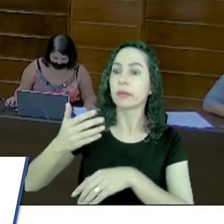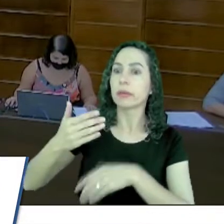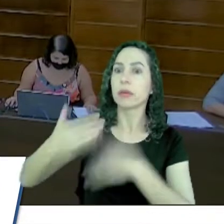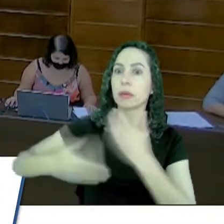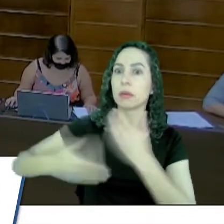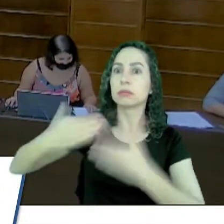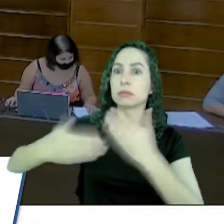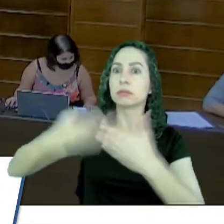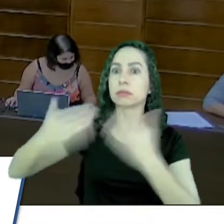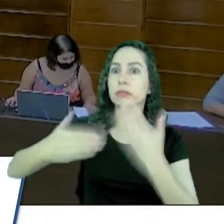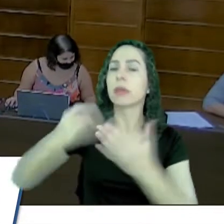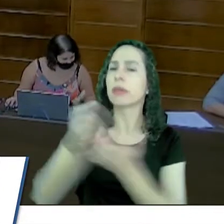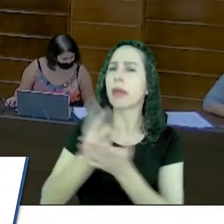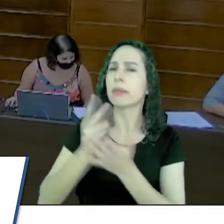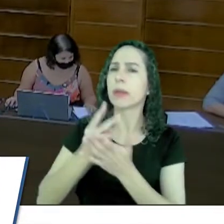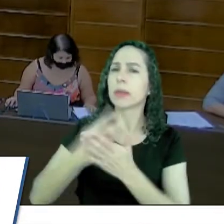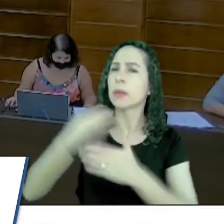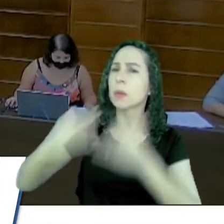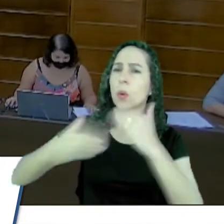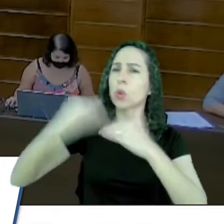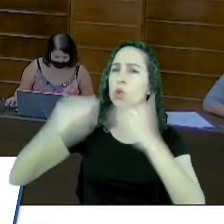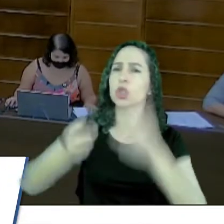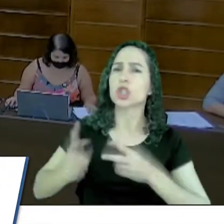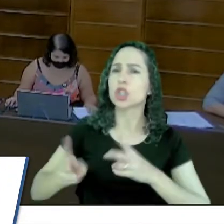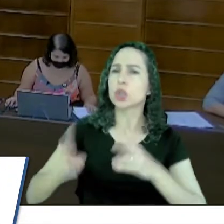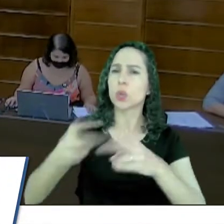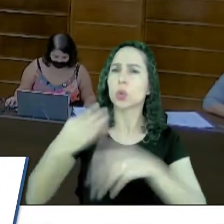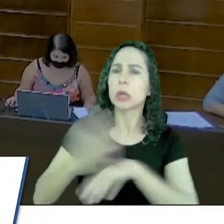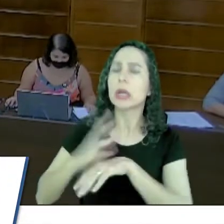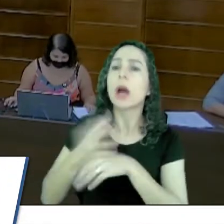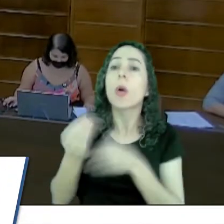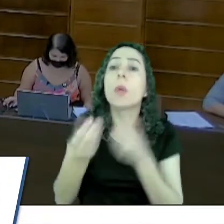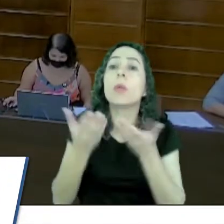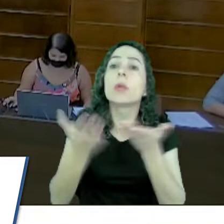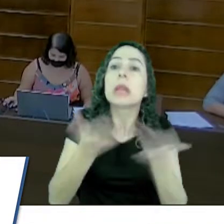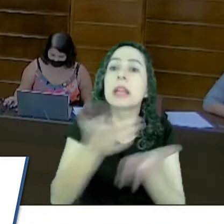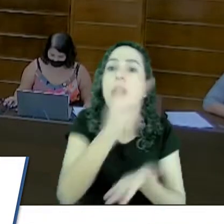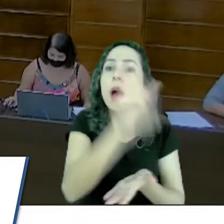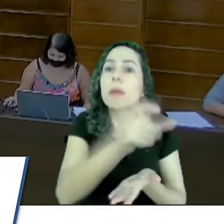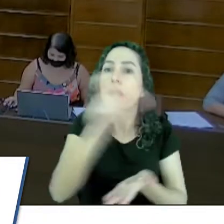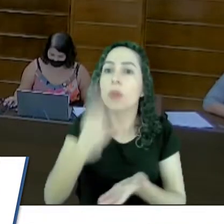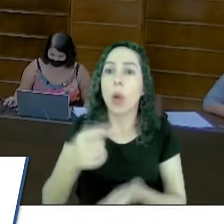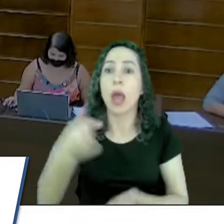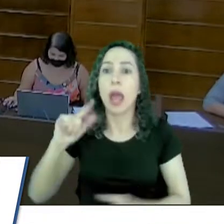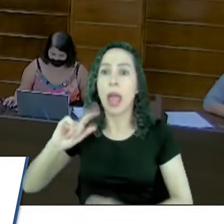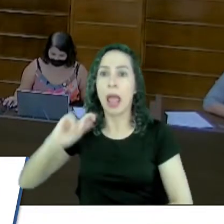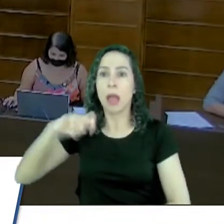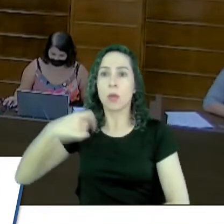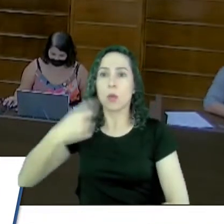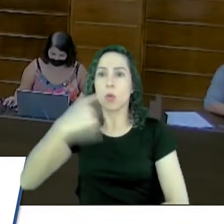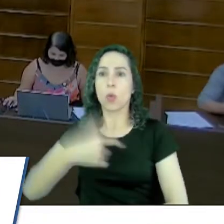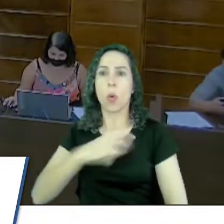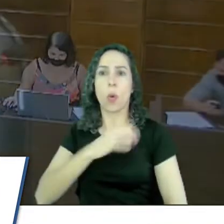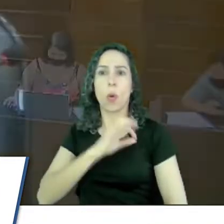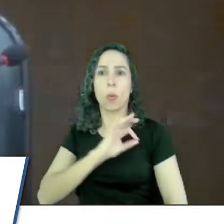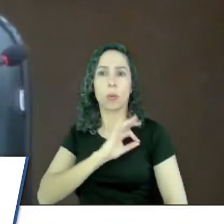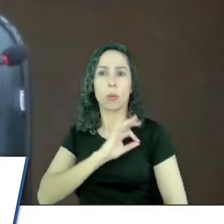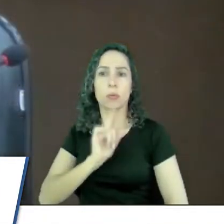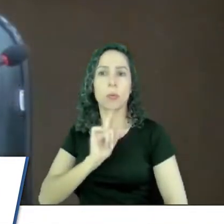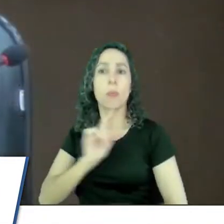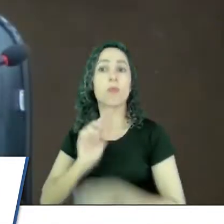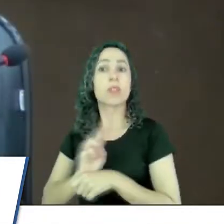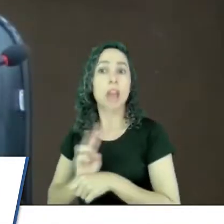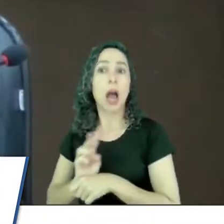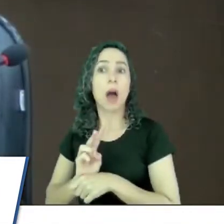periodicamente, para saber como tratar uma situação adversa.